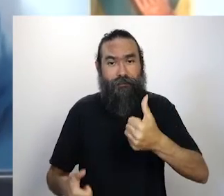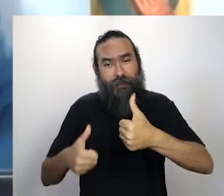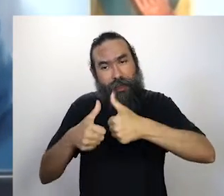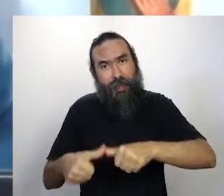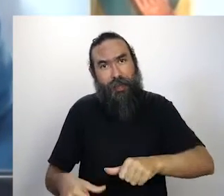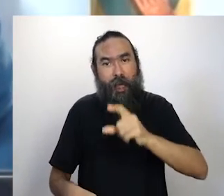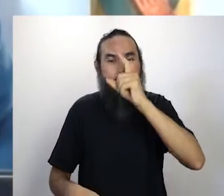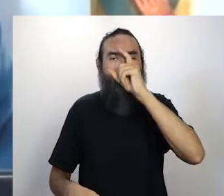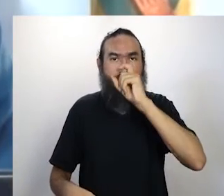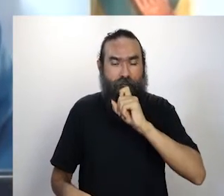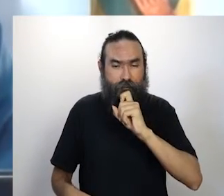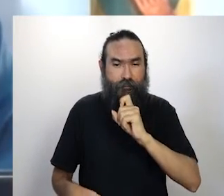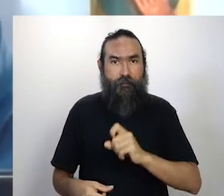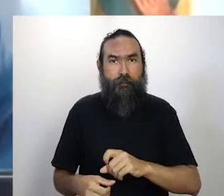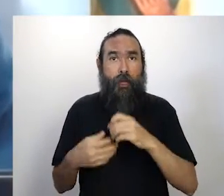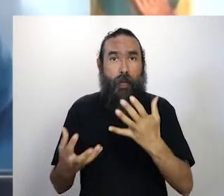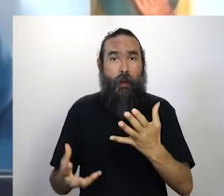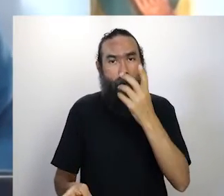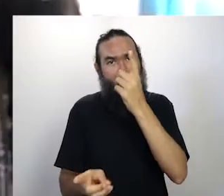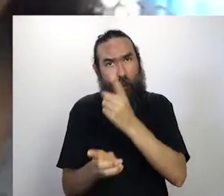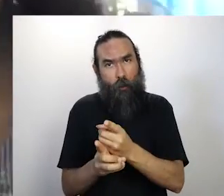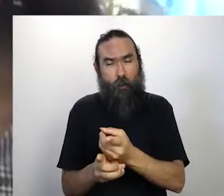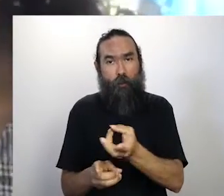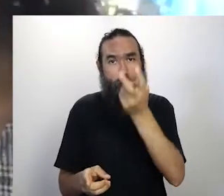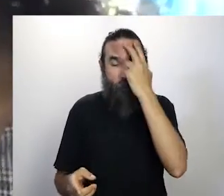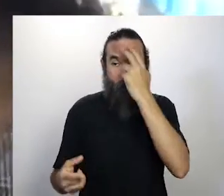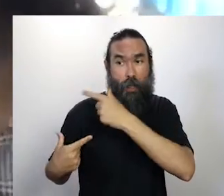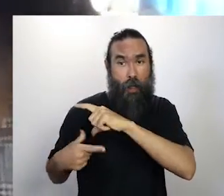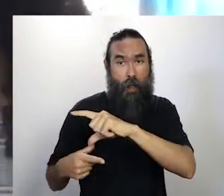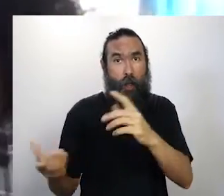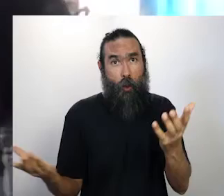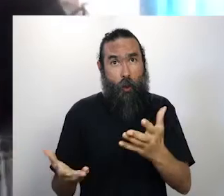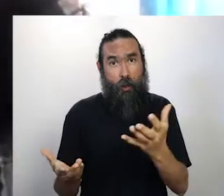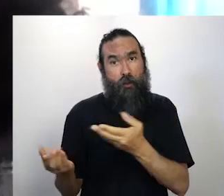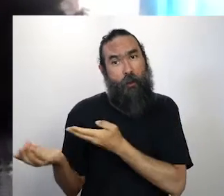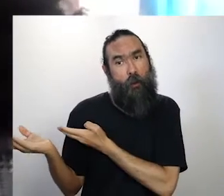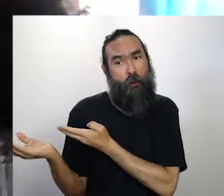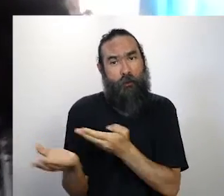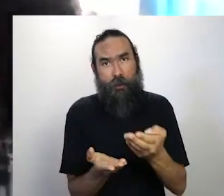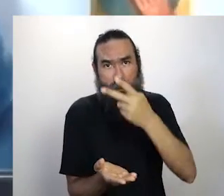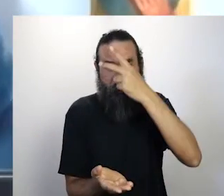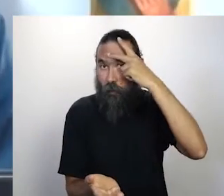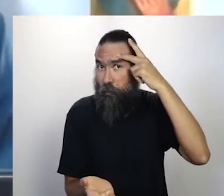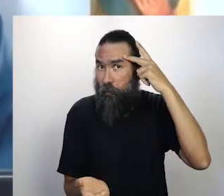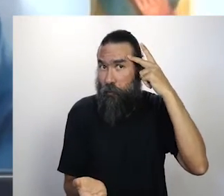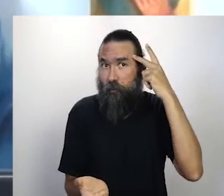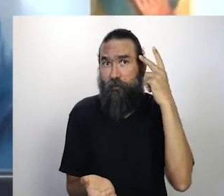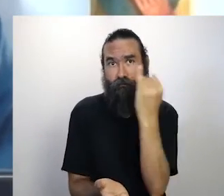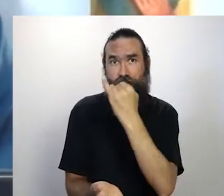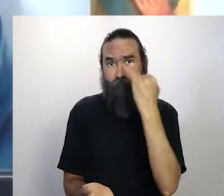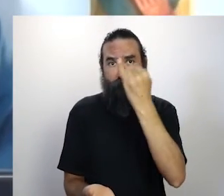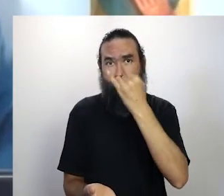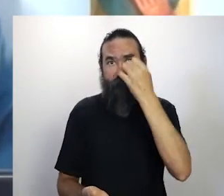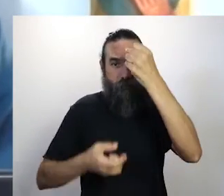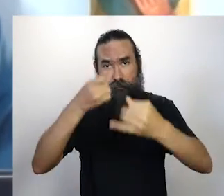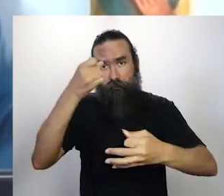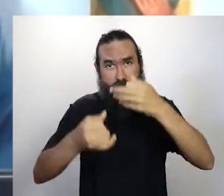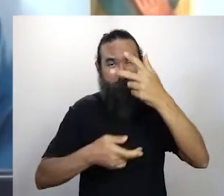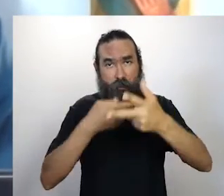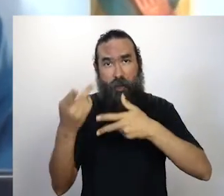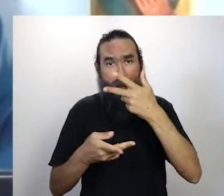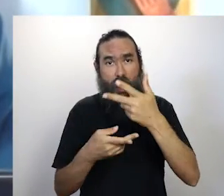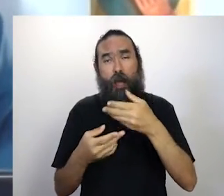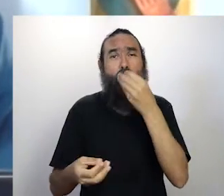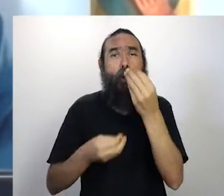a programação do Encontro de Culturas Tradicionais. Vamos trazer uma galera de peso hoje para falar como é que... Primeiro, saber como é que eles